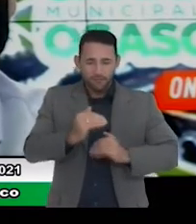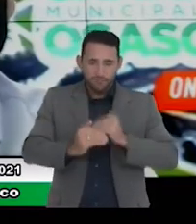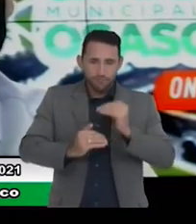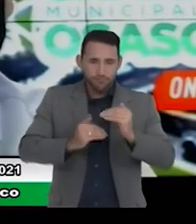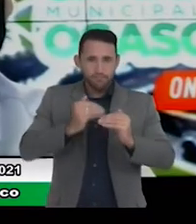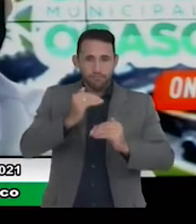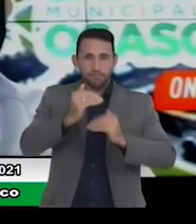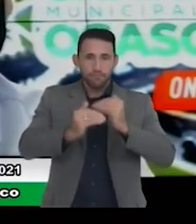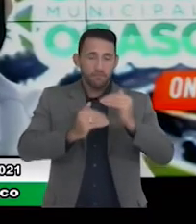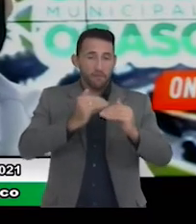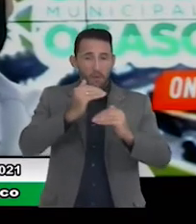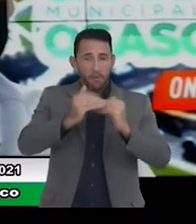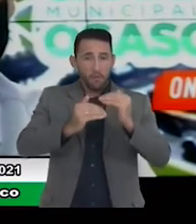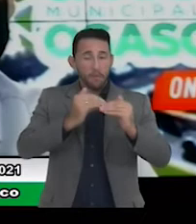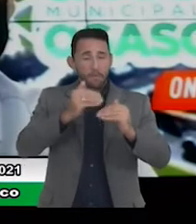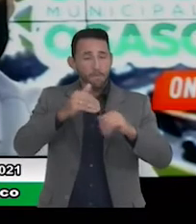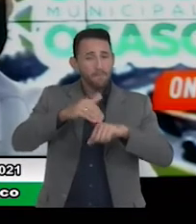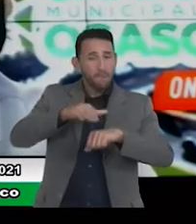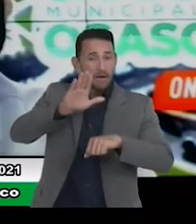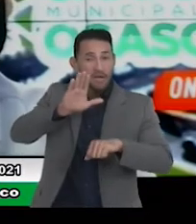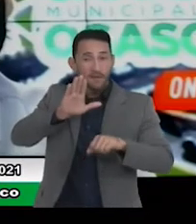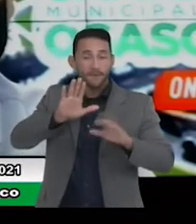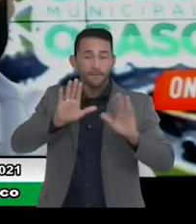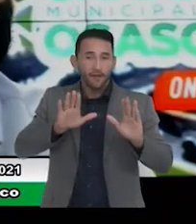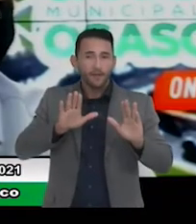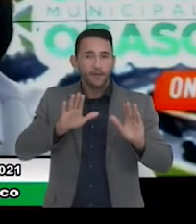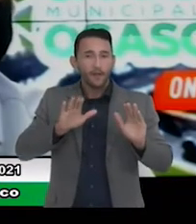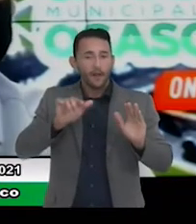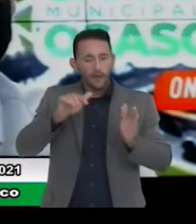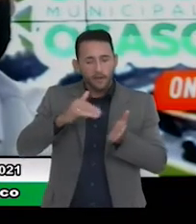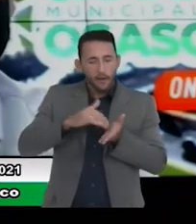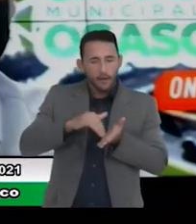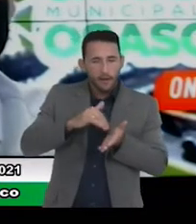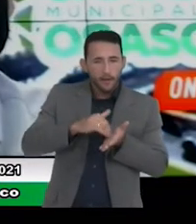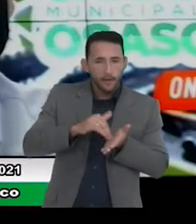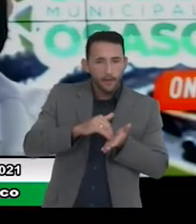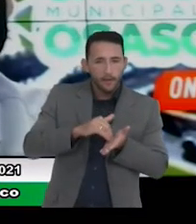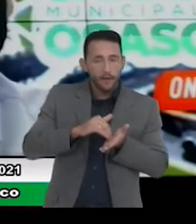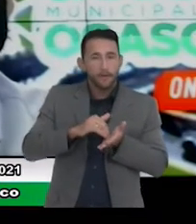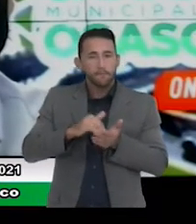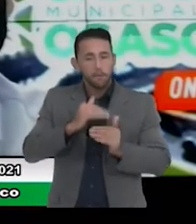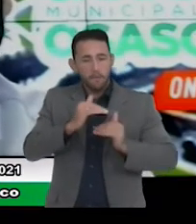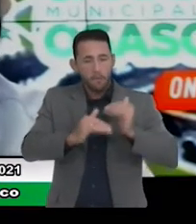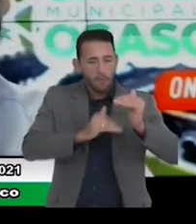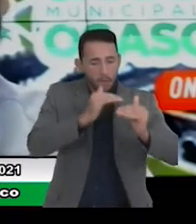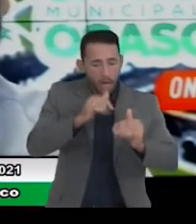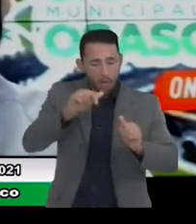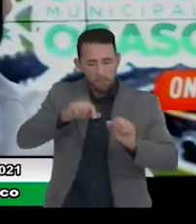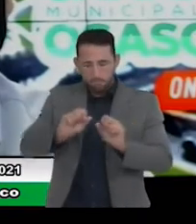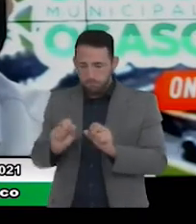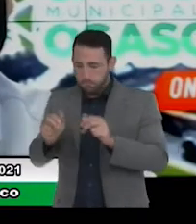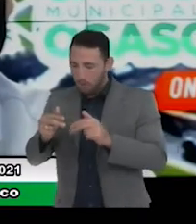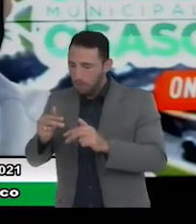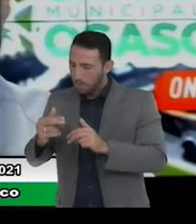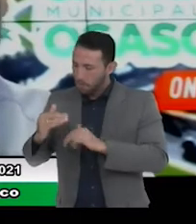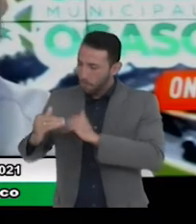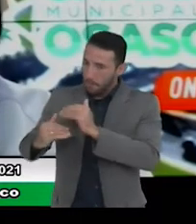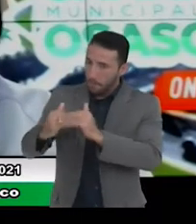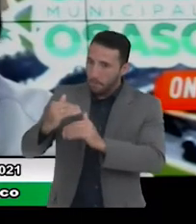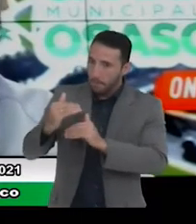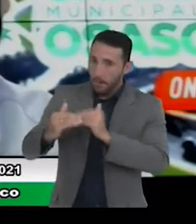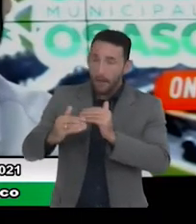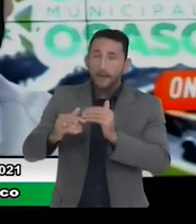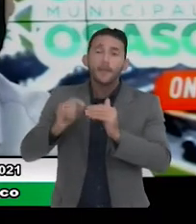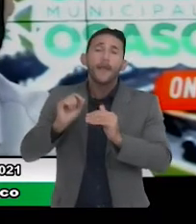e avançando na secretaria e avançando aqui nessa casa com certeza quem mais